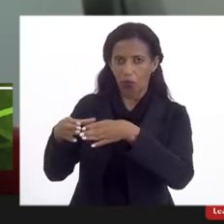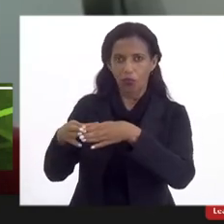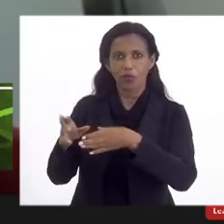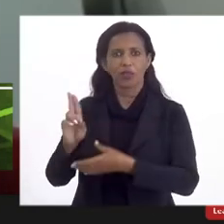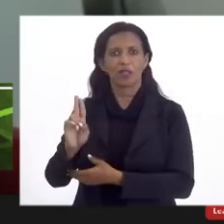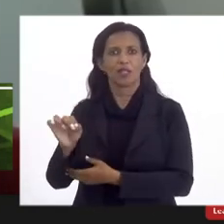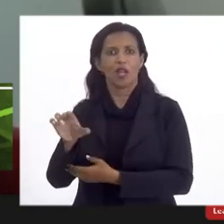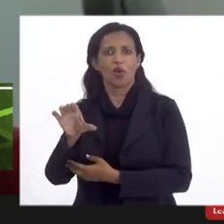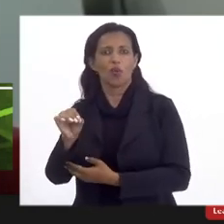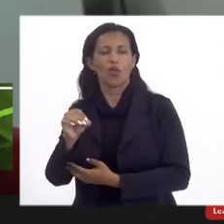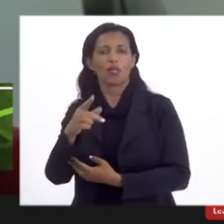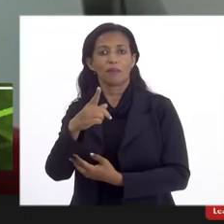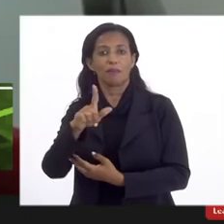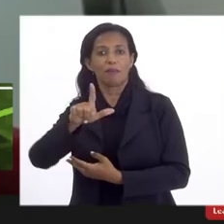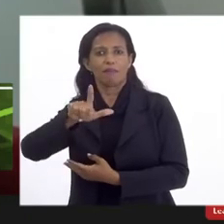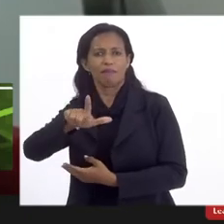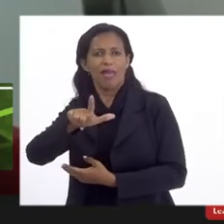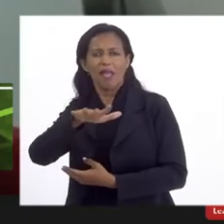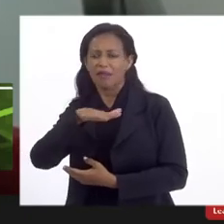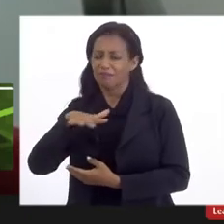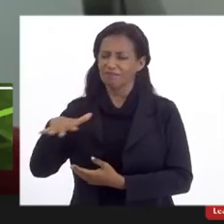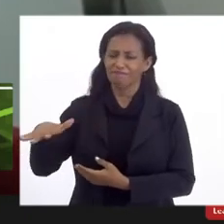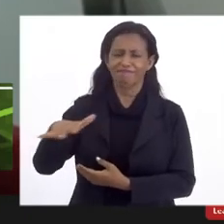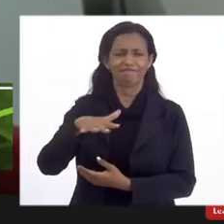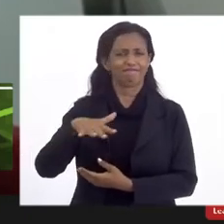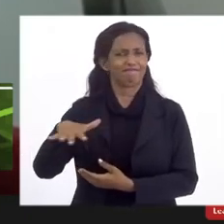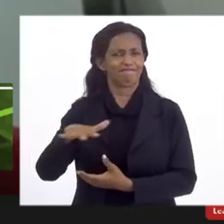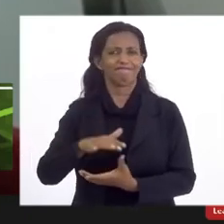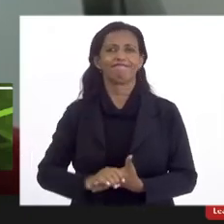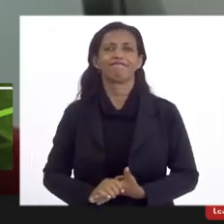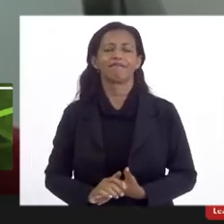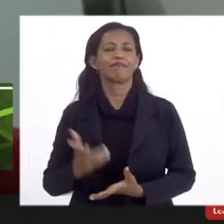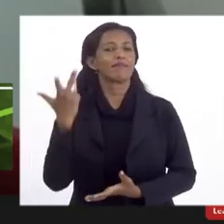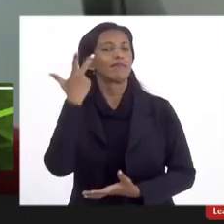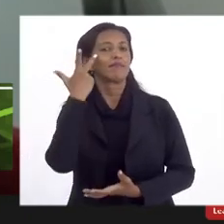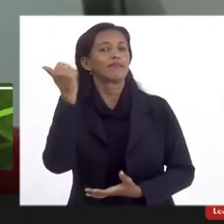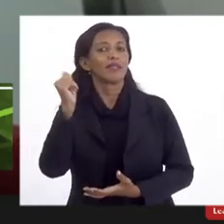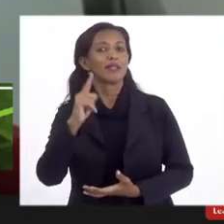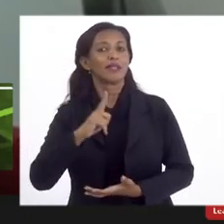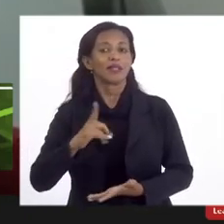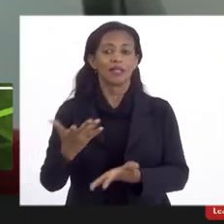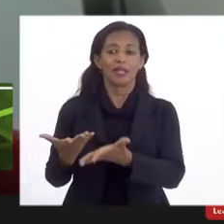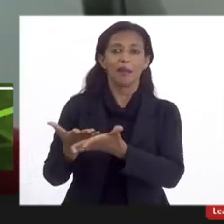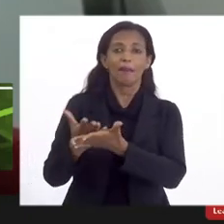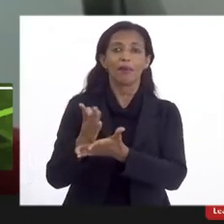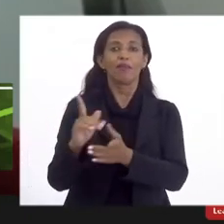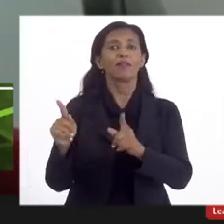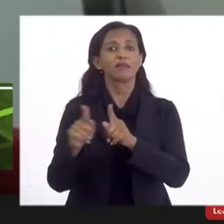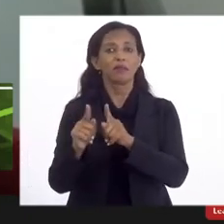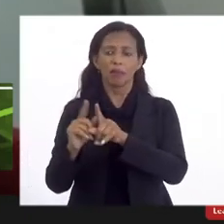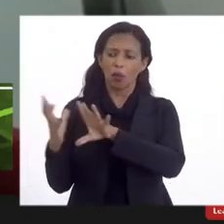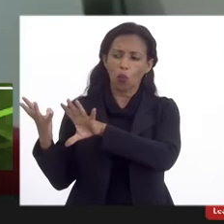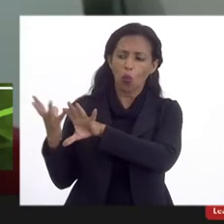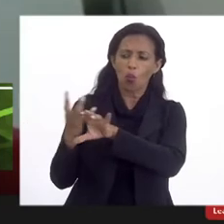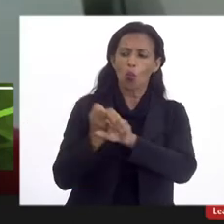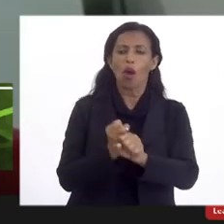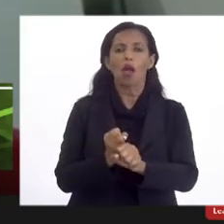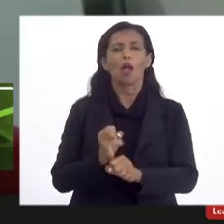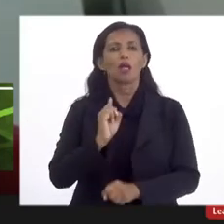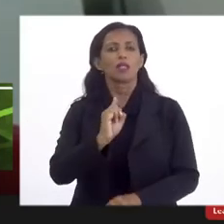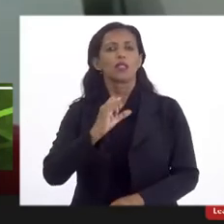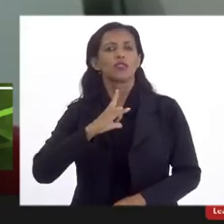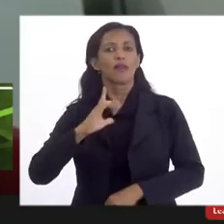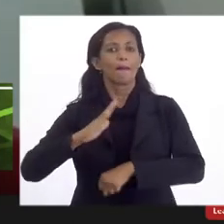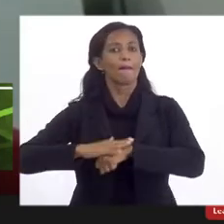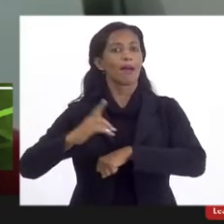UESO aprovou o PL em ampla maioria. Naturalmente, teria aprovado por unanimidade se tivesse tido